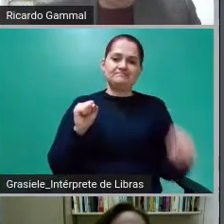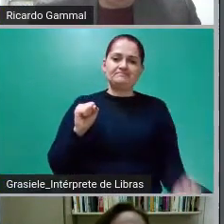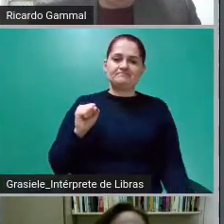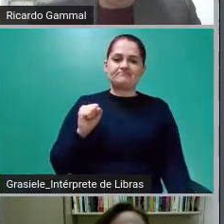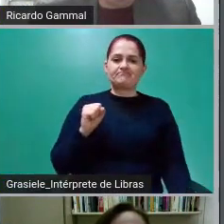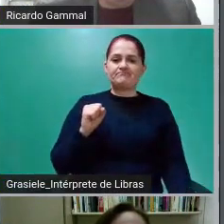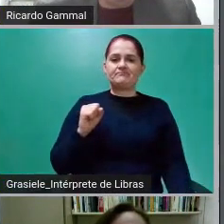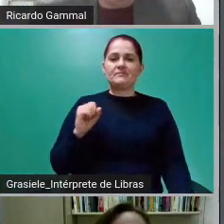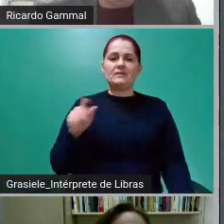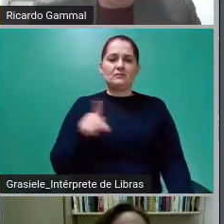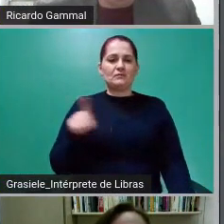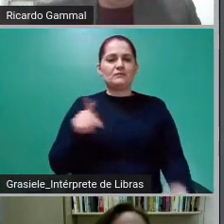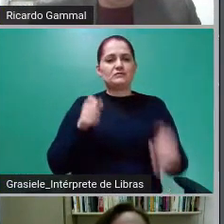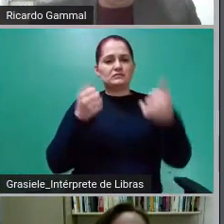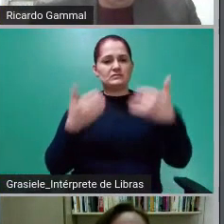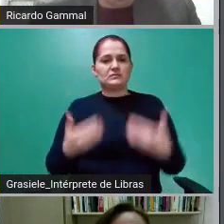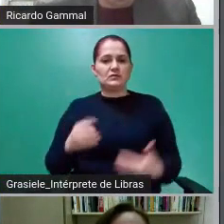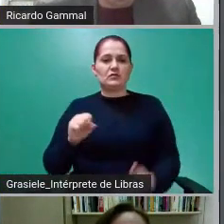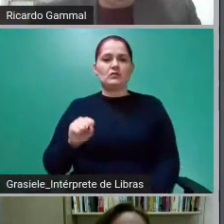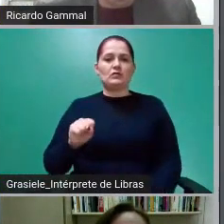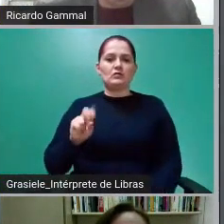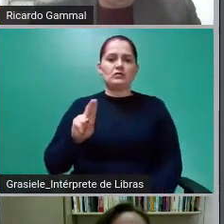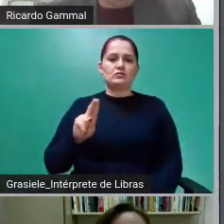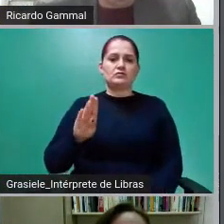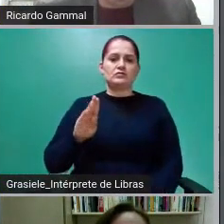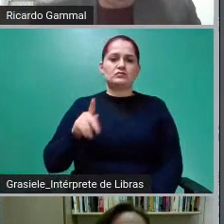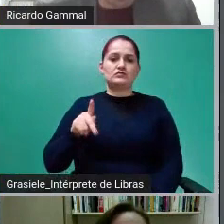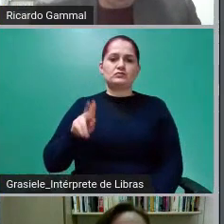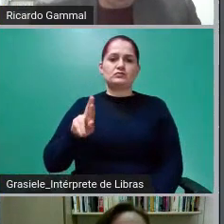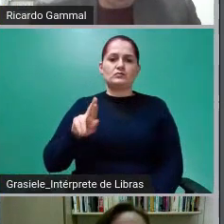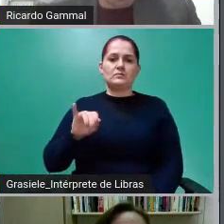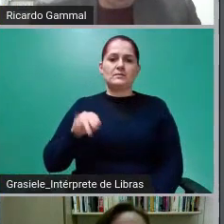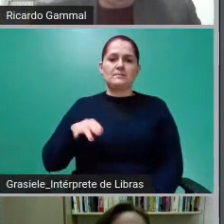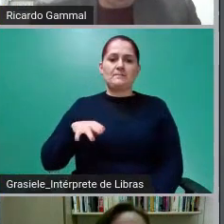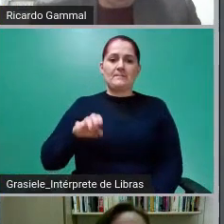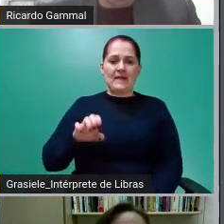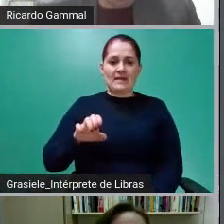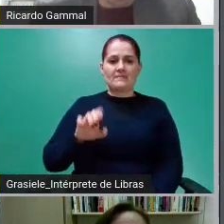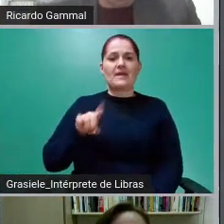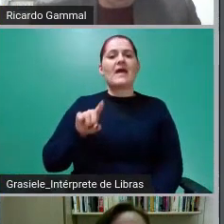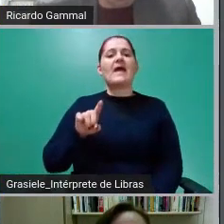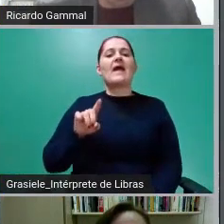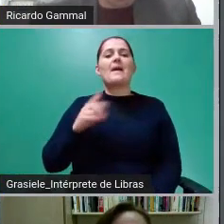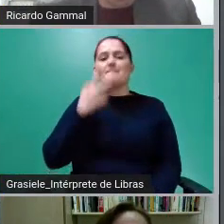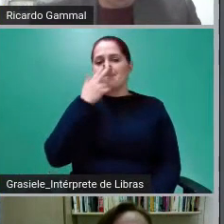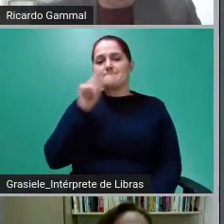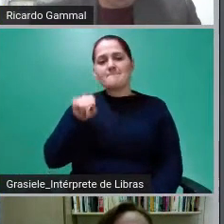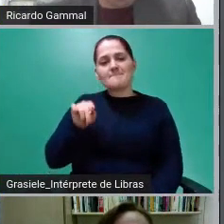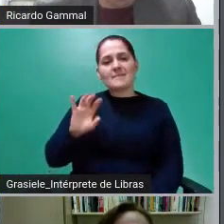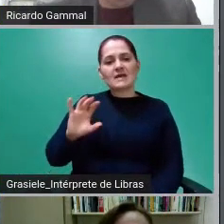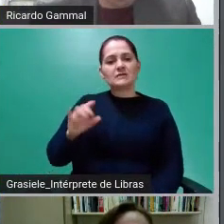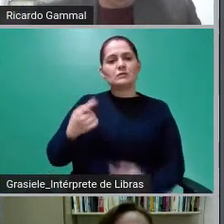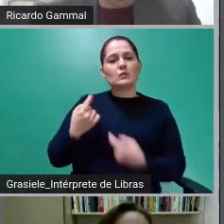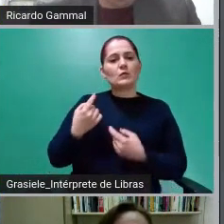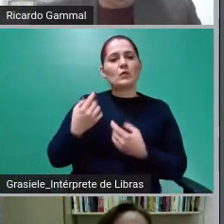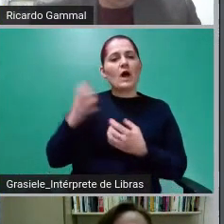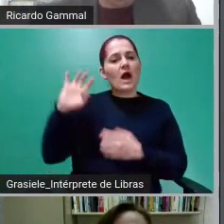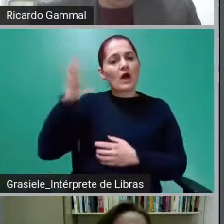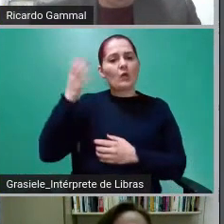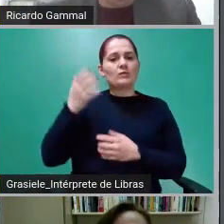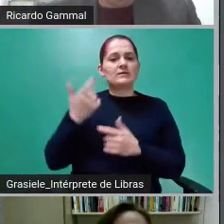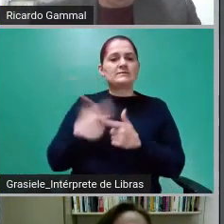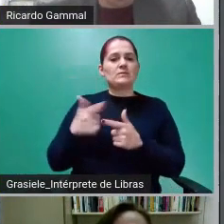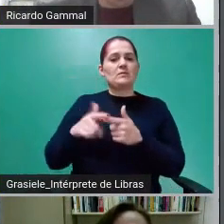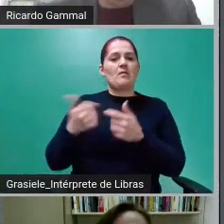provocou a crise lá nos Estados Unidos a partir de 2007, foi um tipo de securitização. Os bancos tinham lá